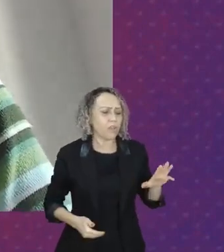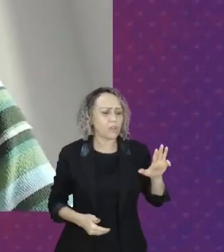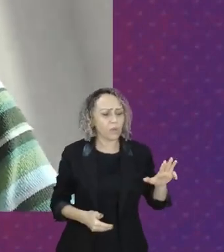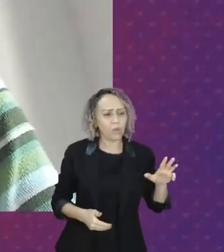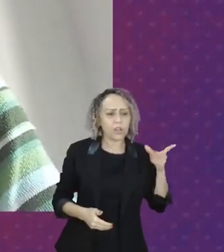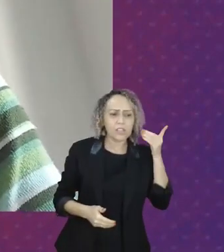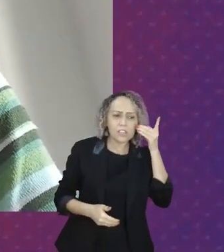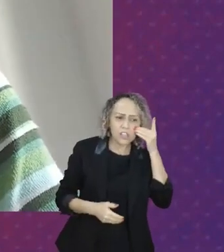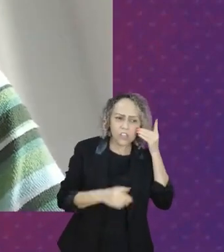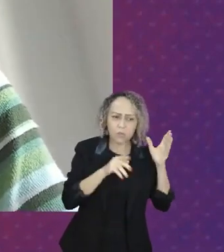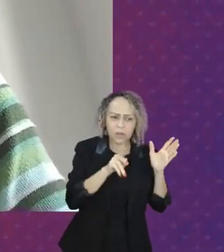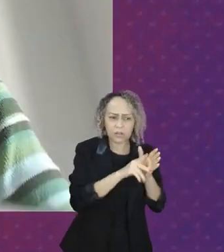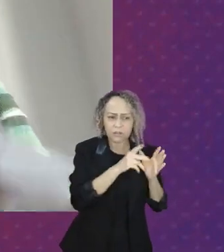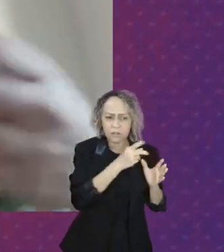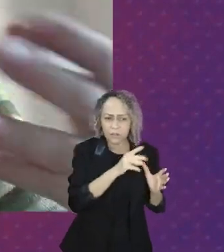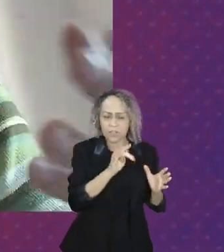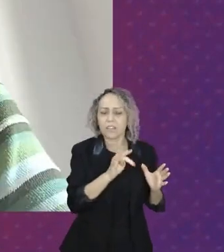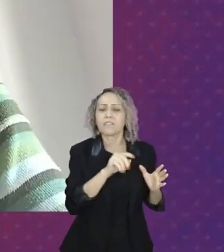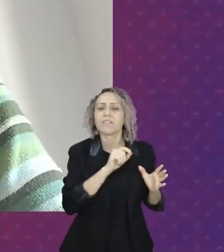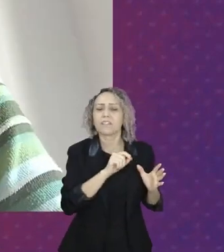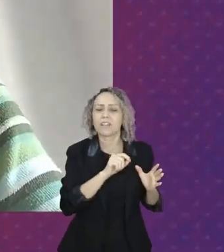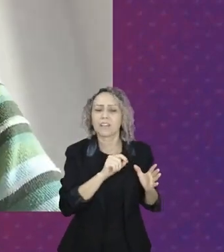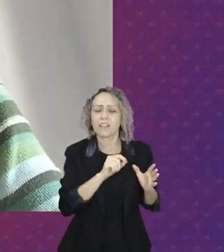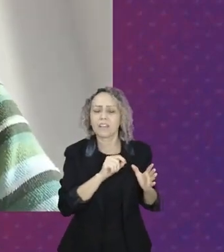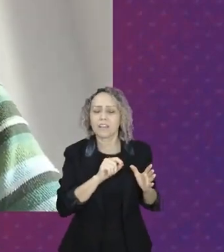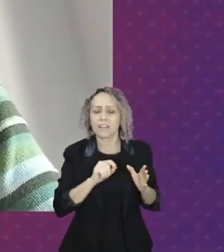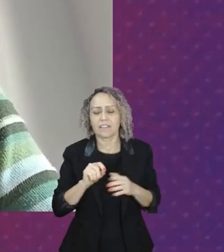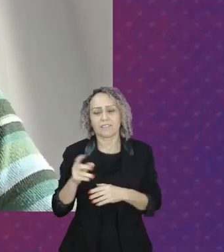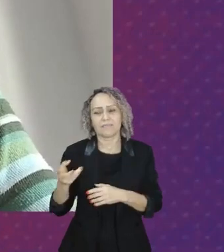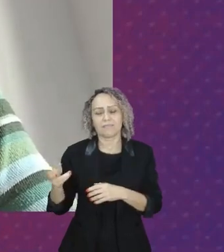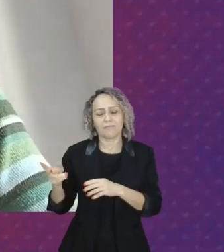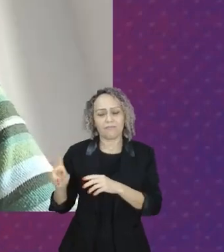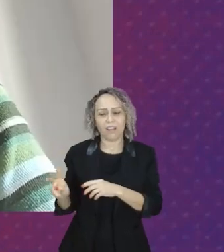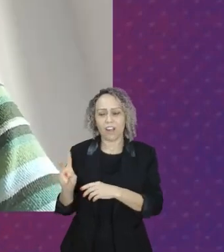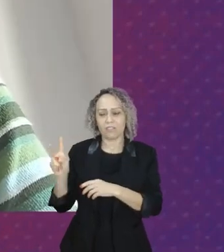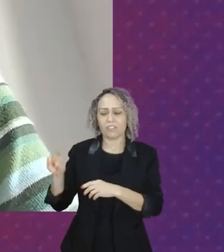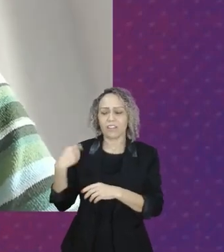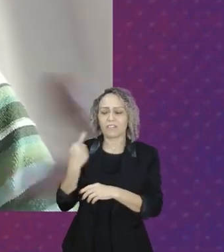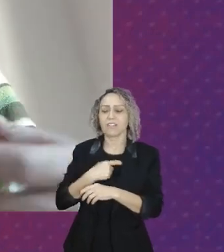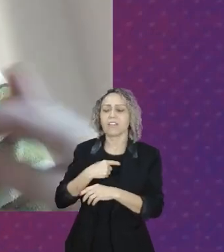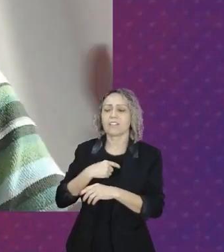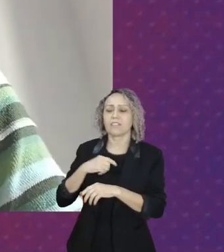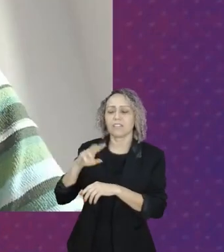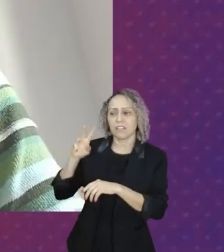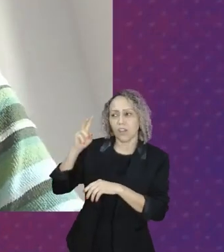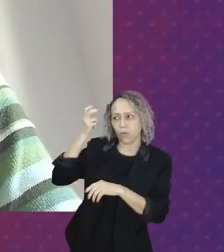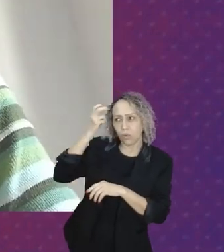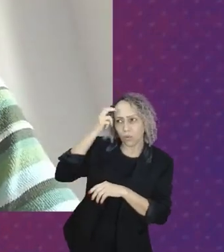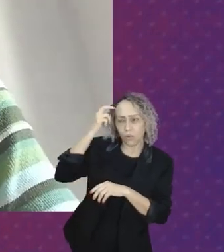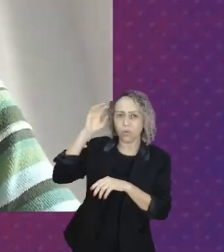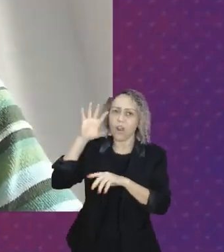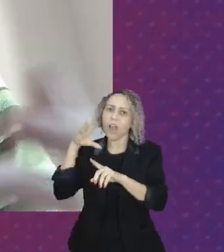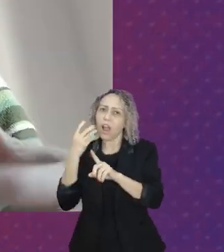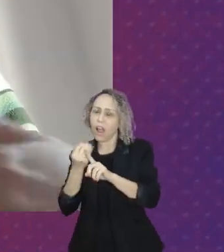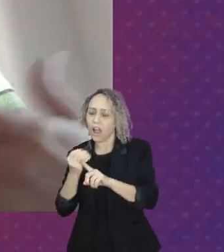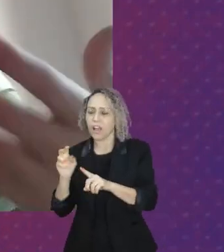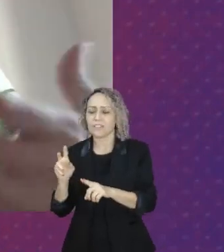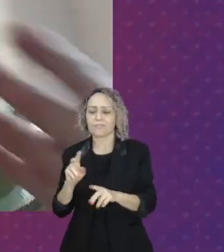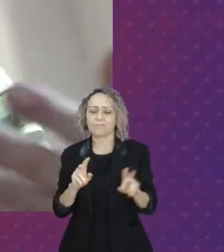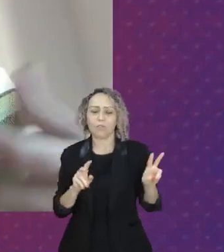nossa cultura, dando mais espaço para a cultura e para a arte brasileira, formando novas plateias,